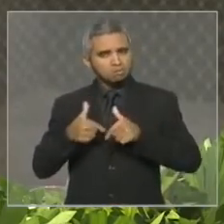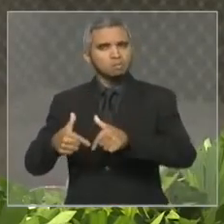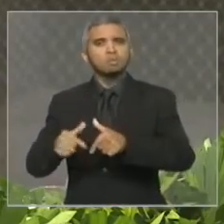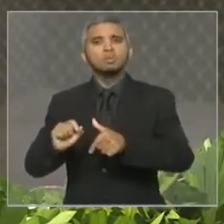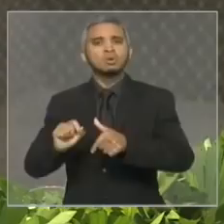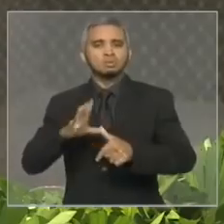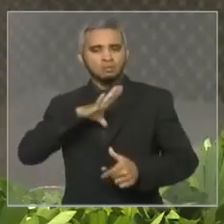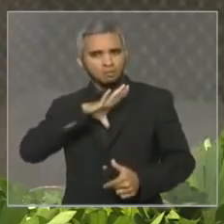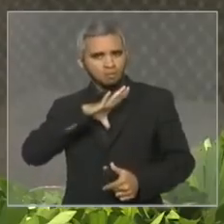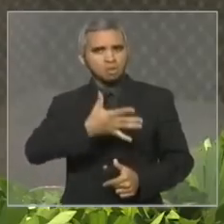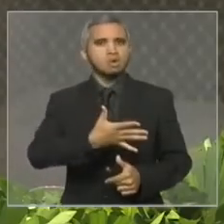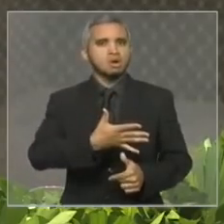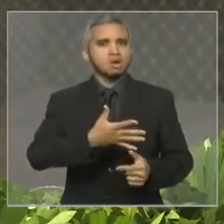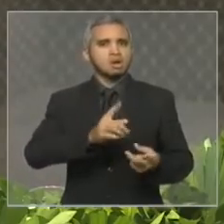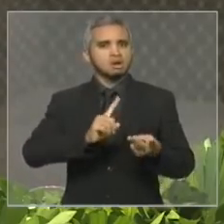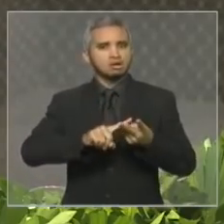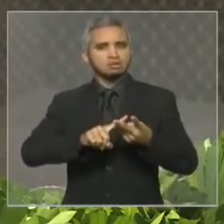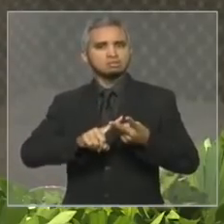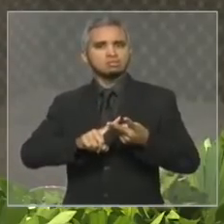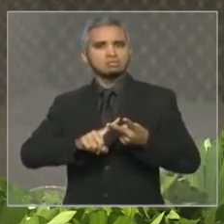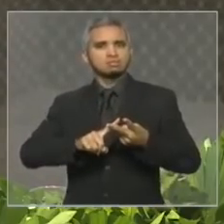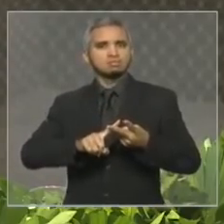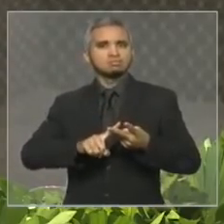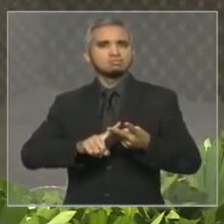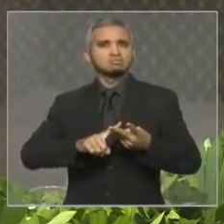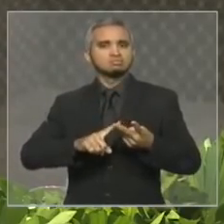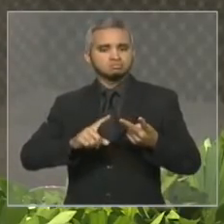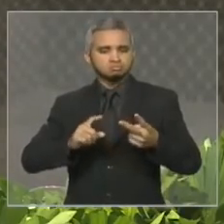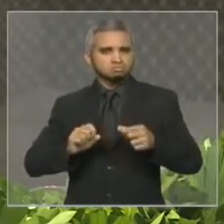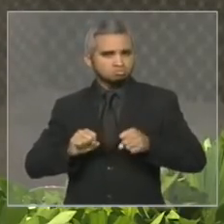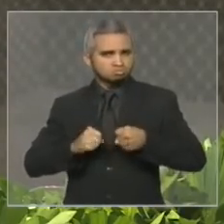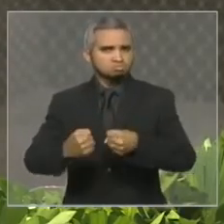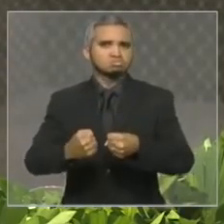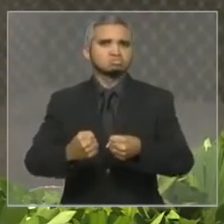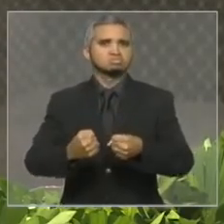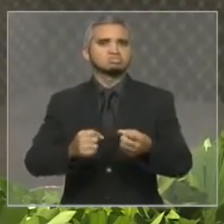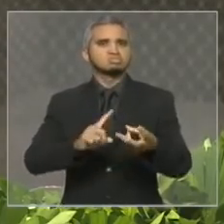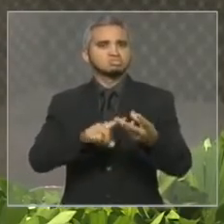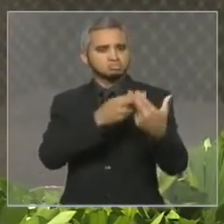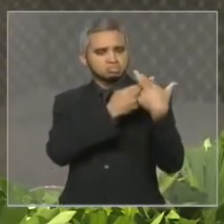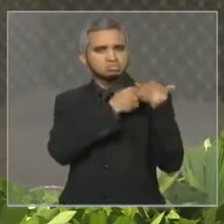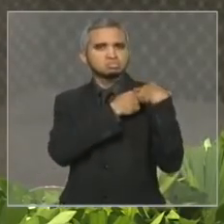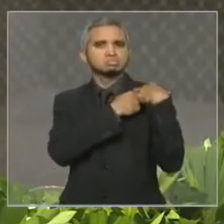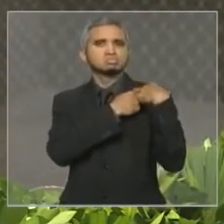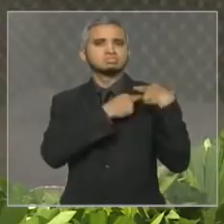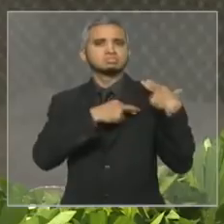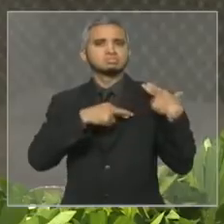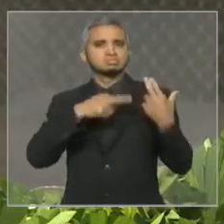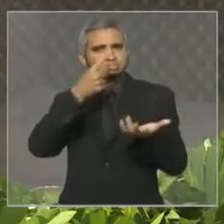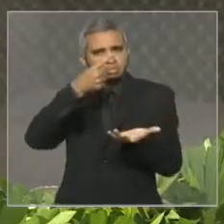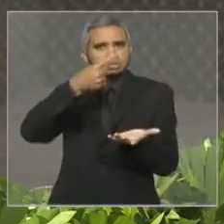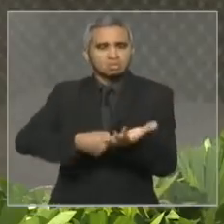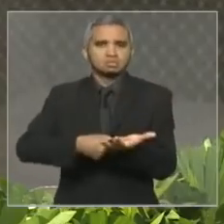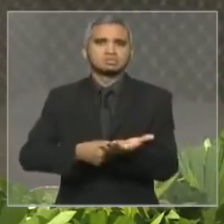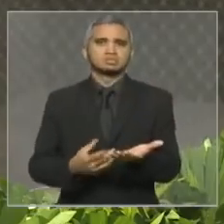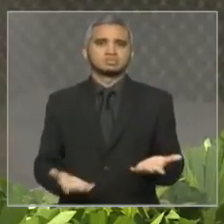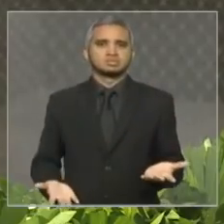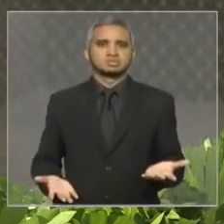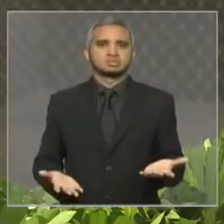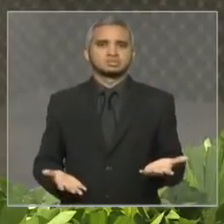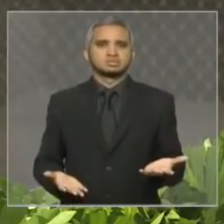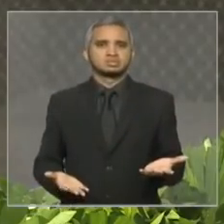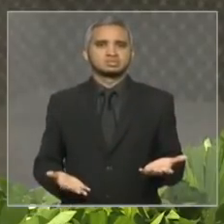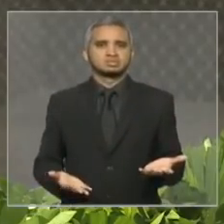disposição seriedade responsabilidade compromisso as minhas armas continuam as